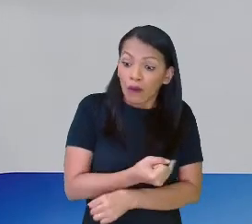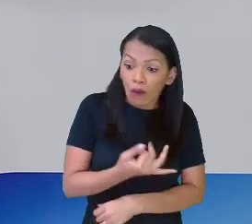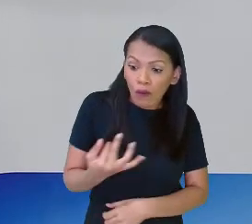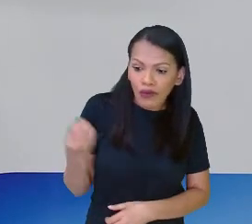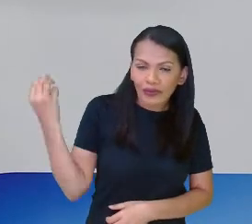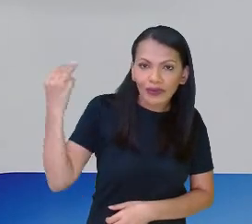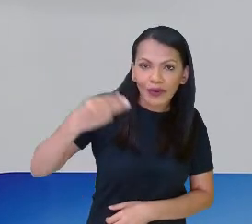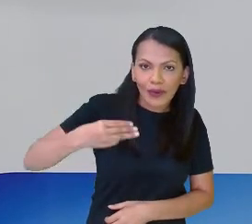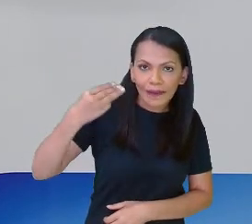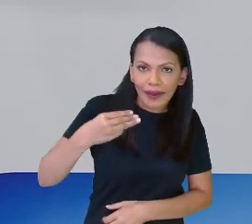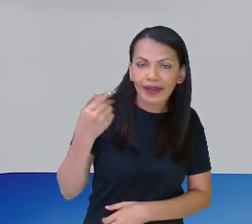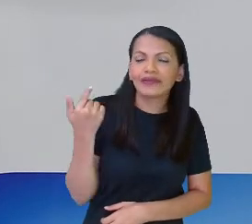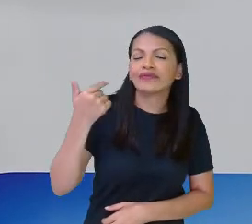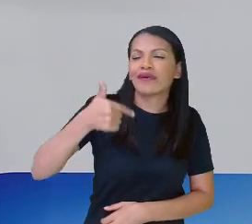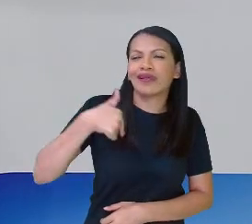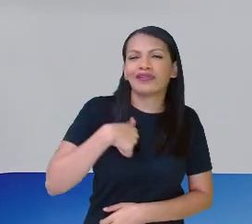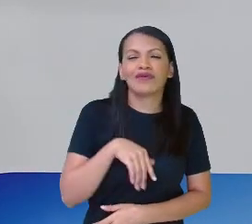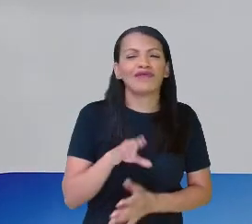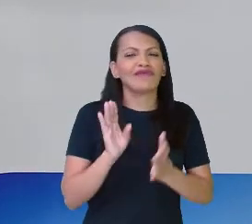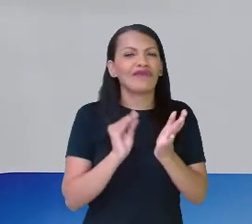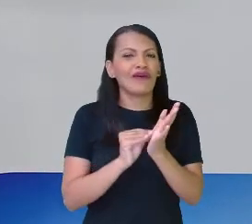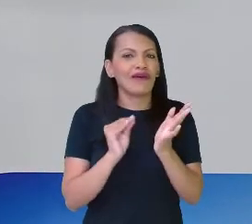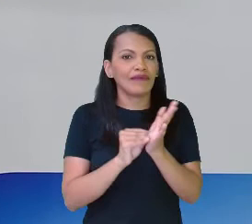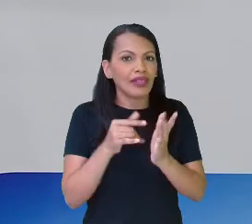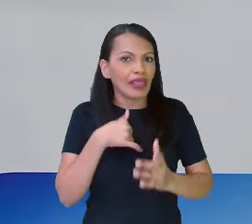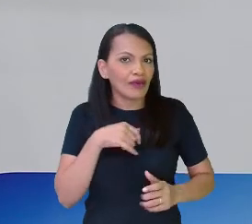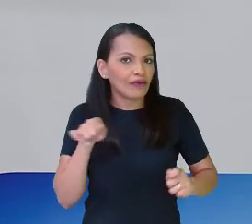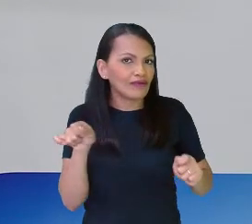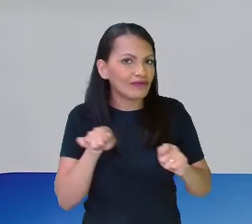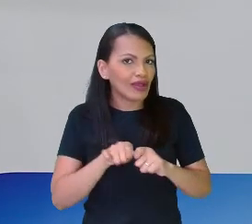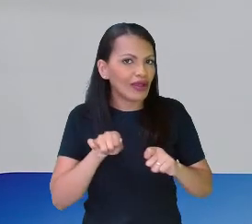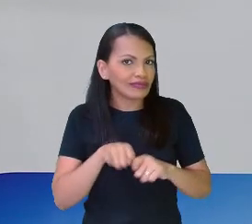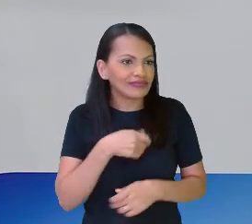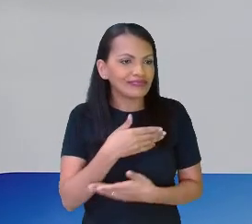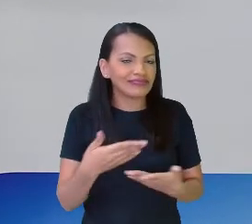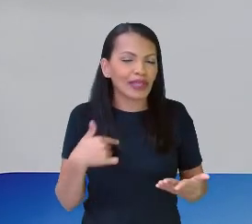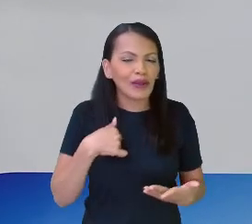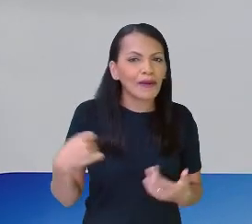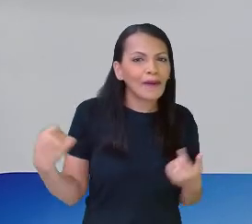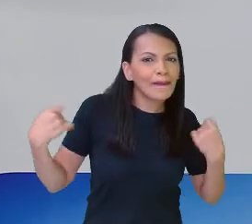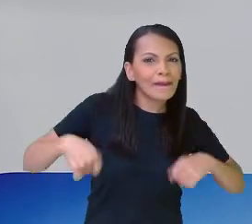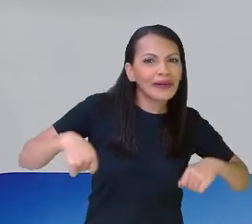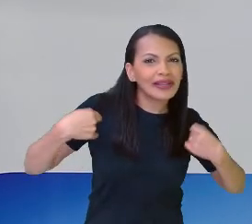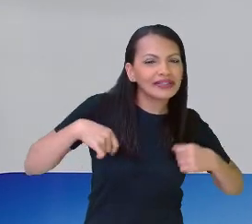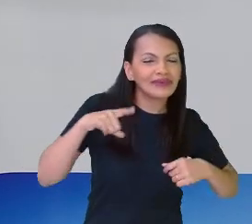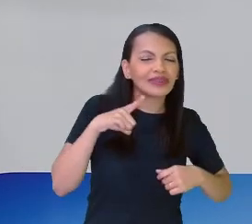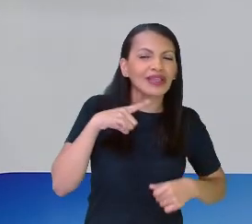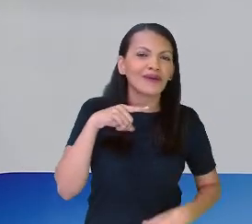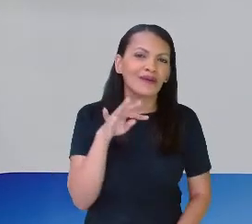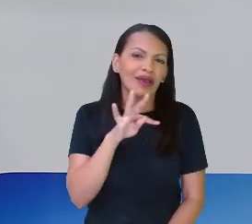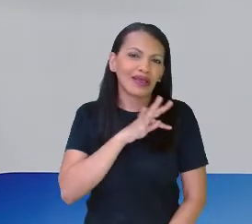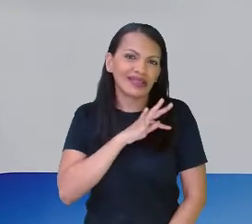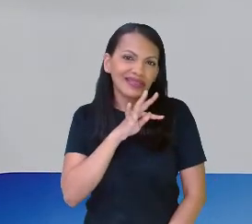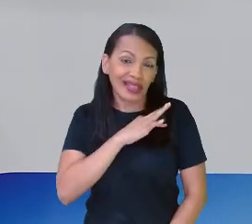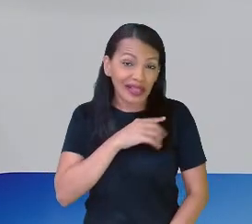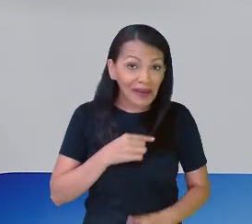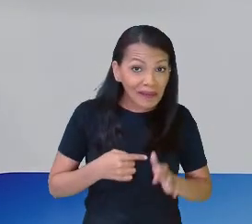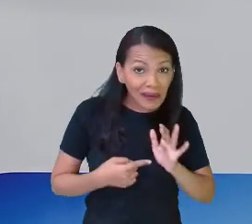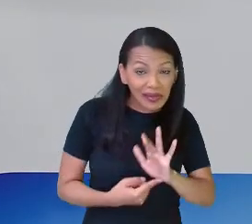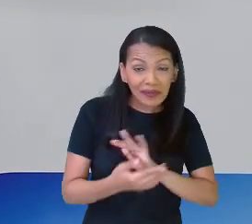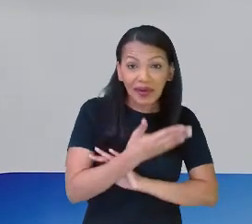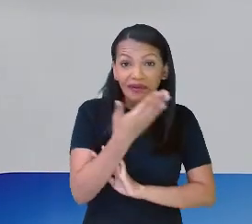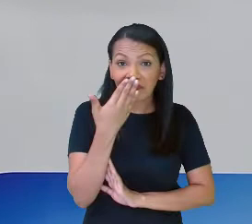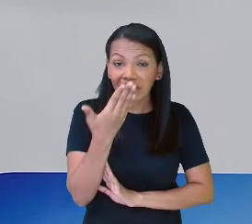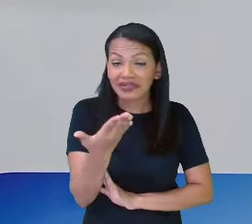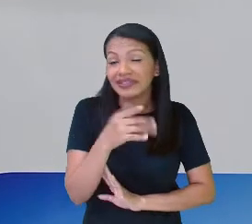quadrados estão faltando? Aí, para eu fazer isso, eu preciso... Tem uma técnica aí que eu vou mostrar para vocês e